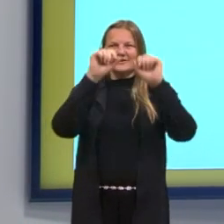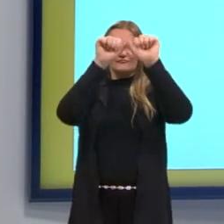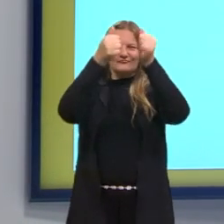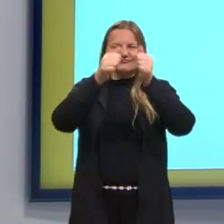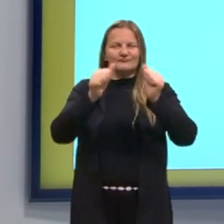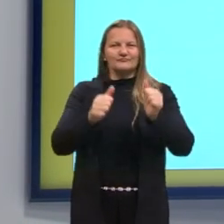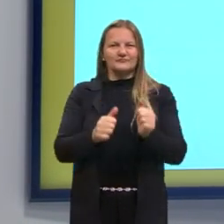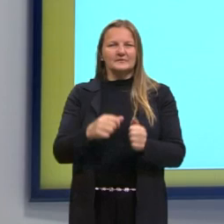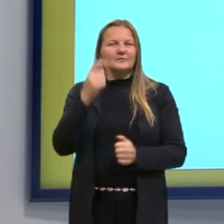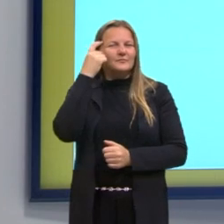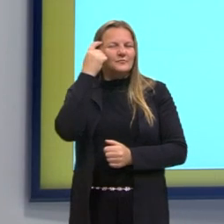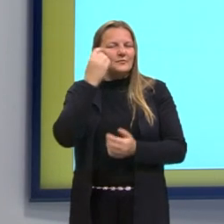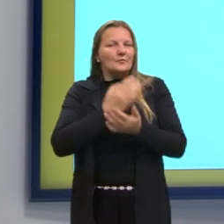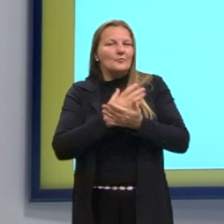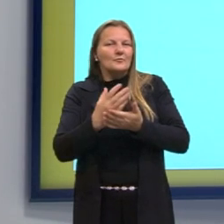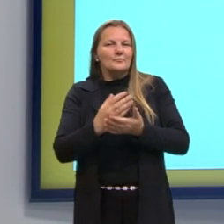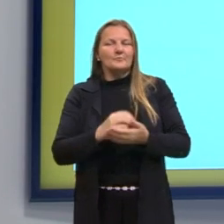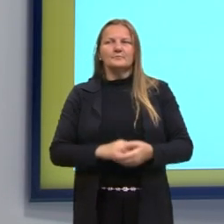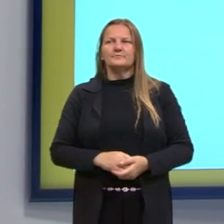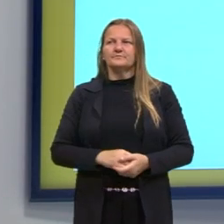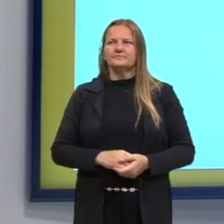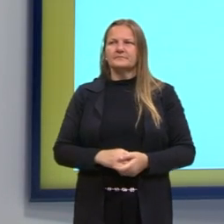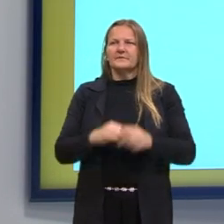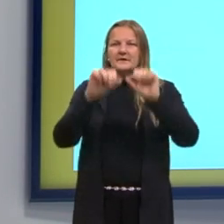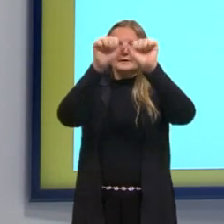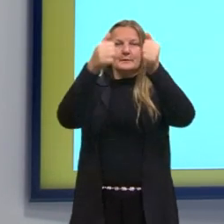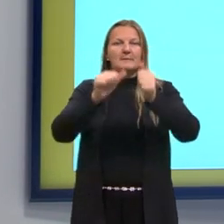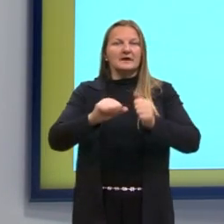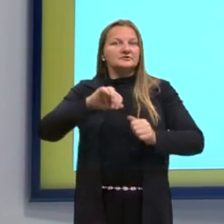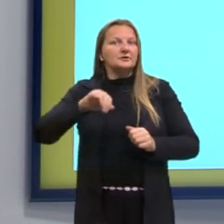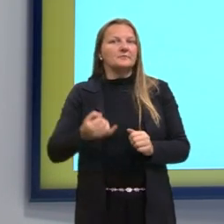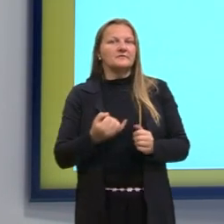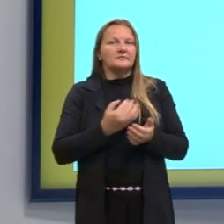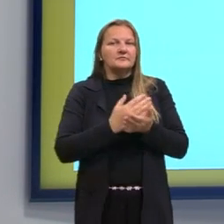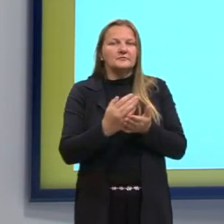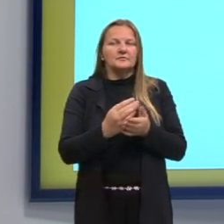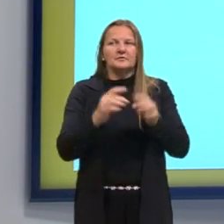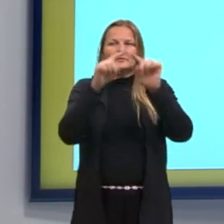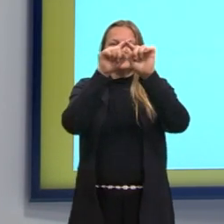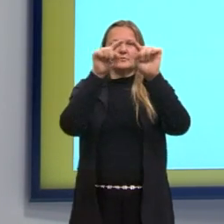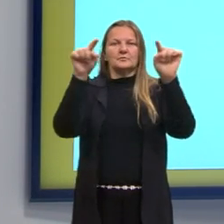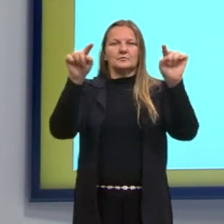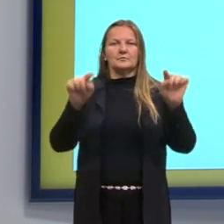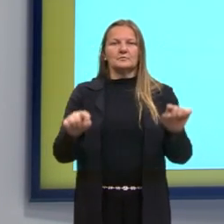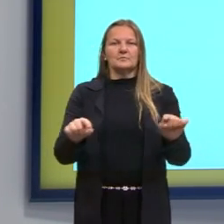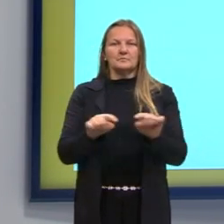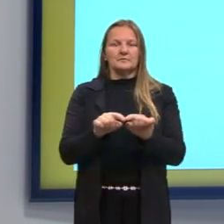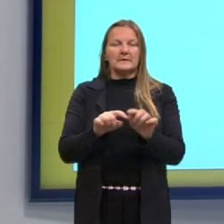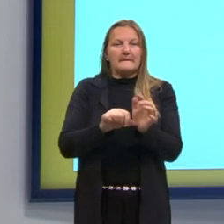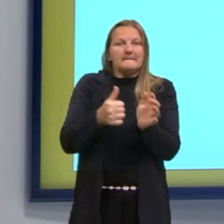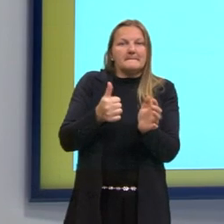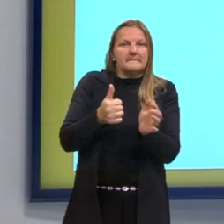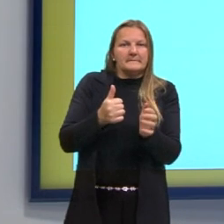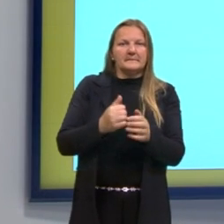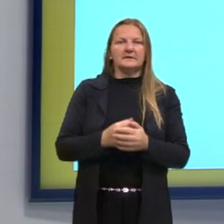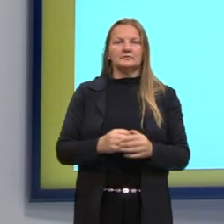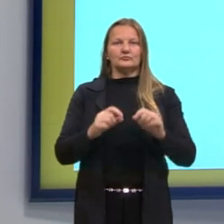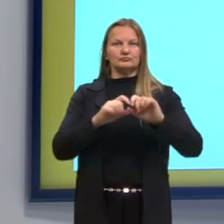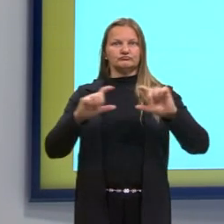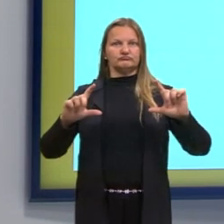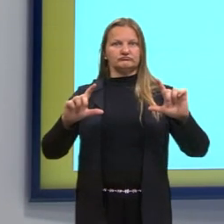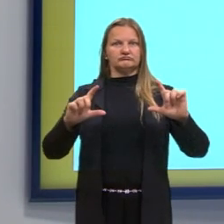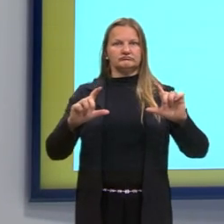partir justamente dessa imagem, né? O quadrado inicial, então, é o quadrado maior,